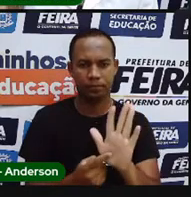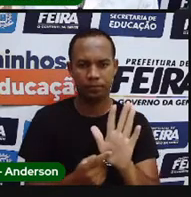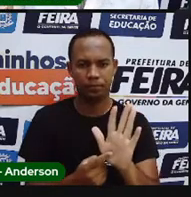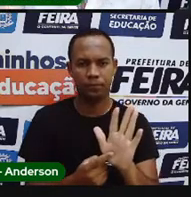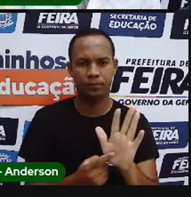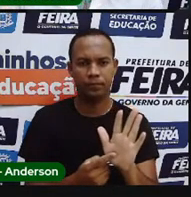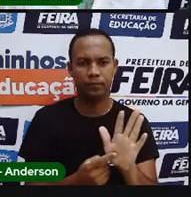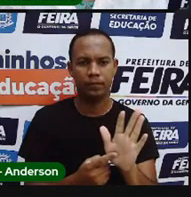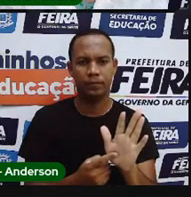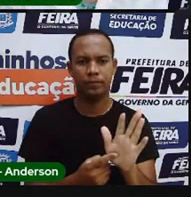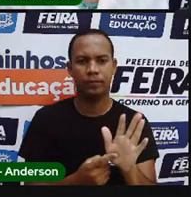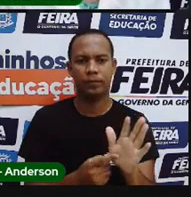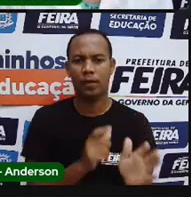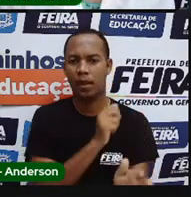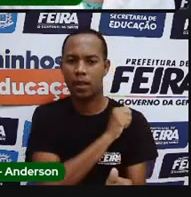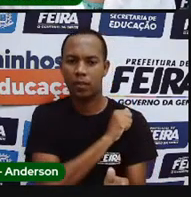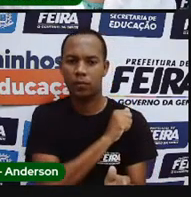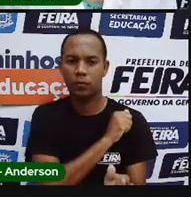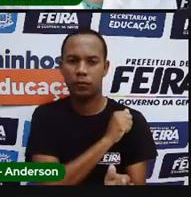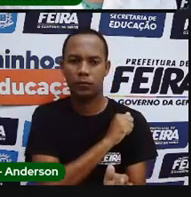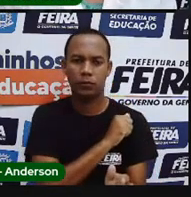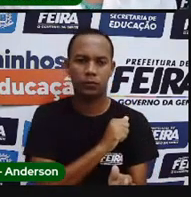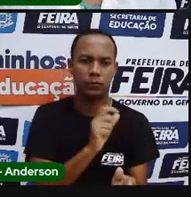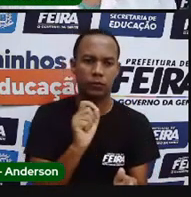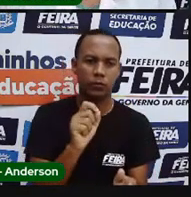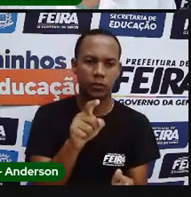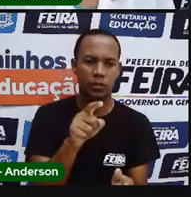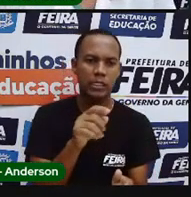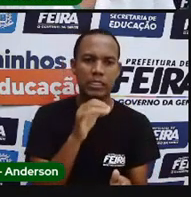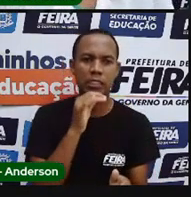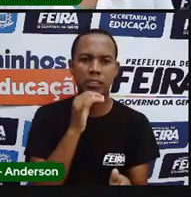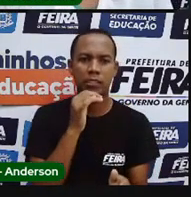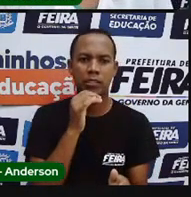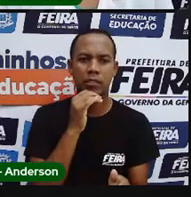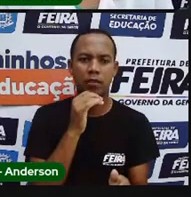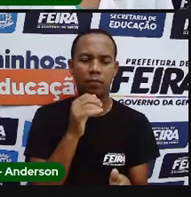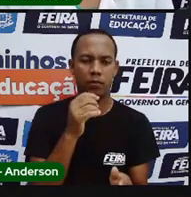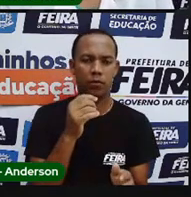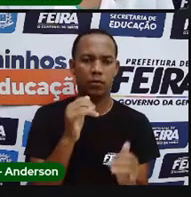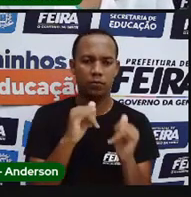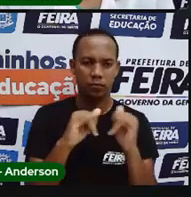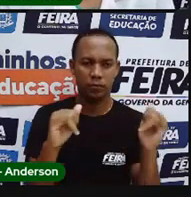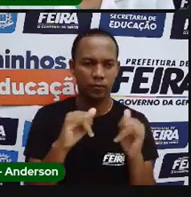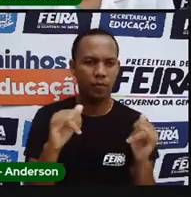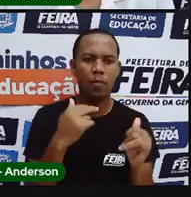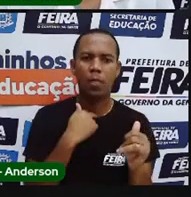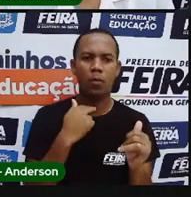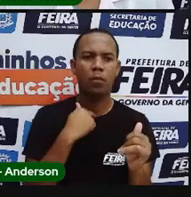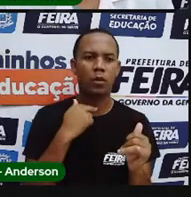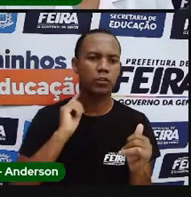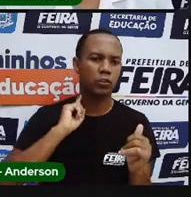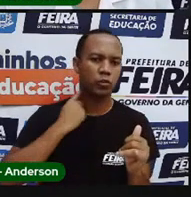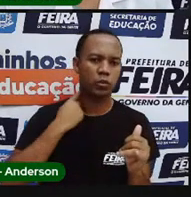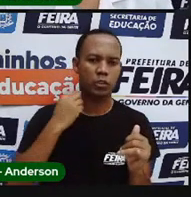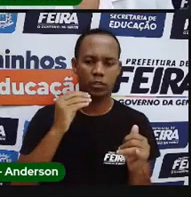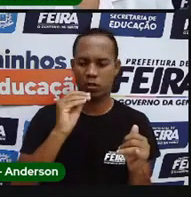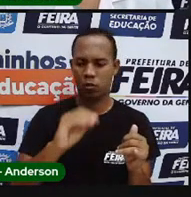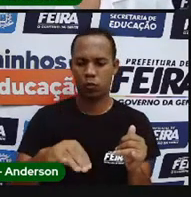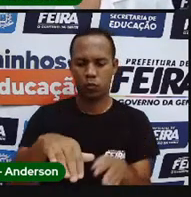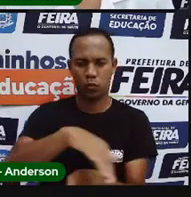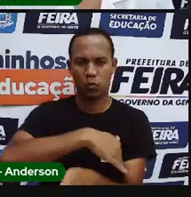alunos que irão receber essa atividade. Bom, não jogue lixo na rua. Respeite o espaço público.